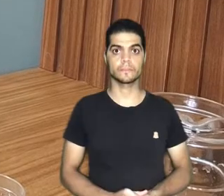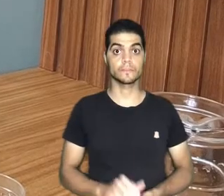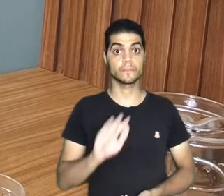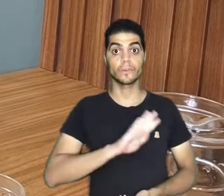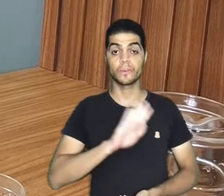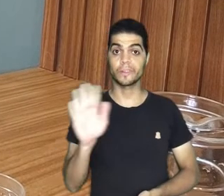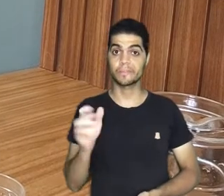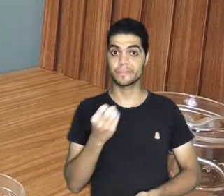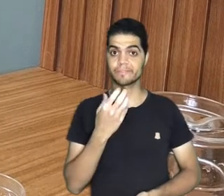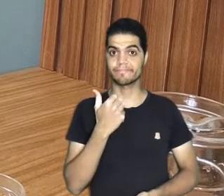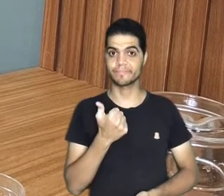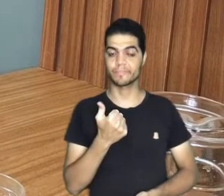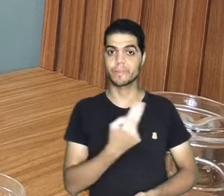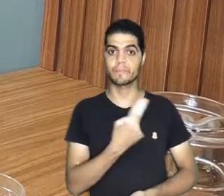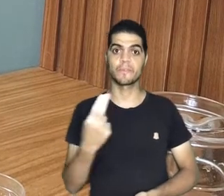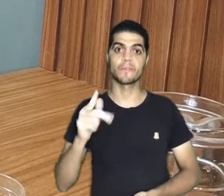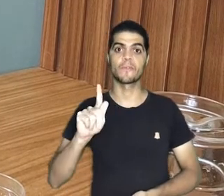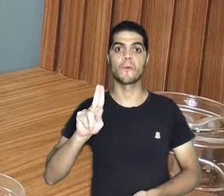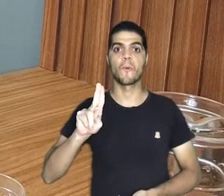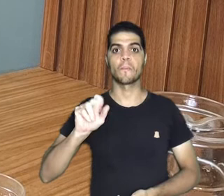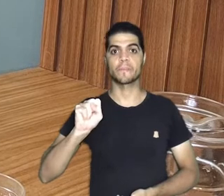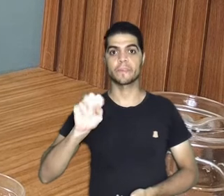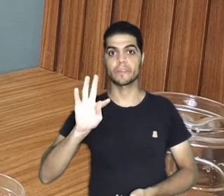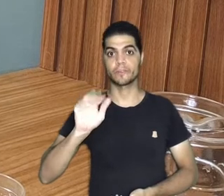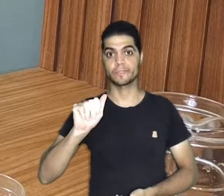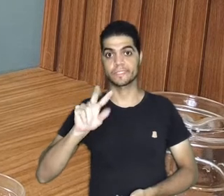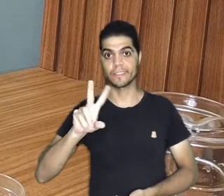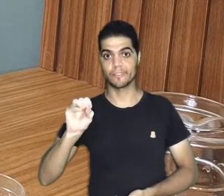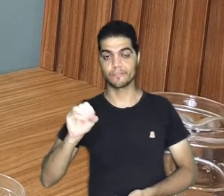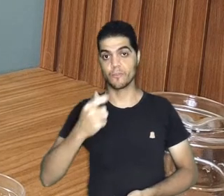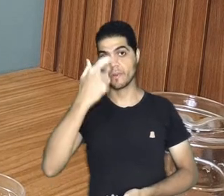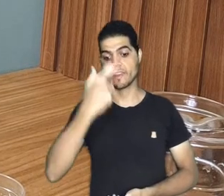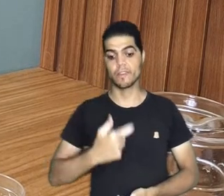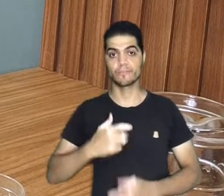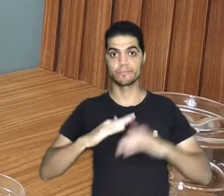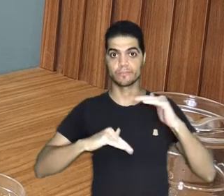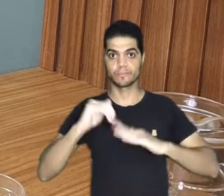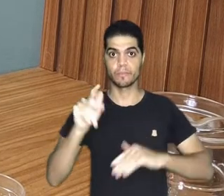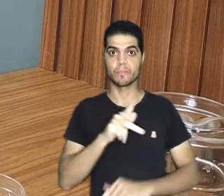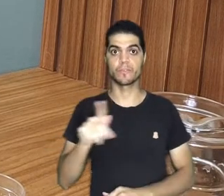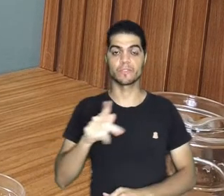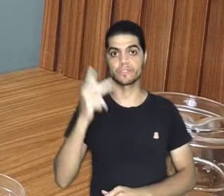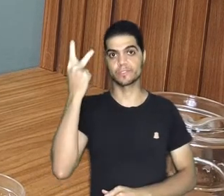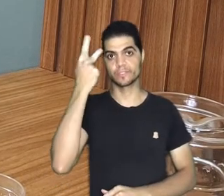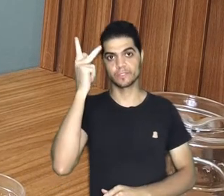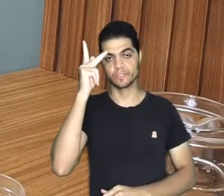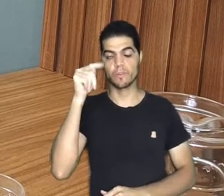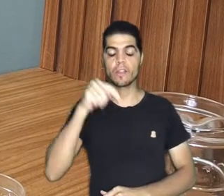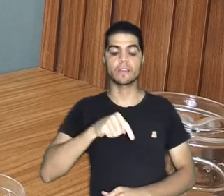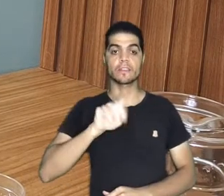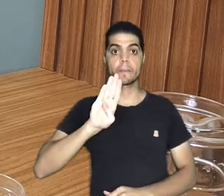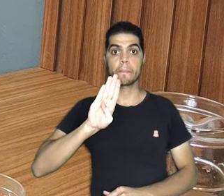Olá pessoal, tudo bem? Meu nome é Gustavo, sou professor de História, trabalho aqui em BH, em Minas Gerais,